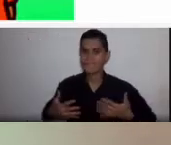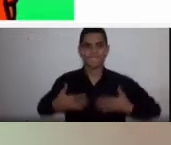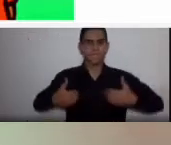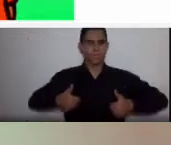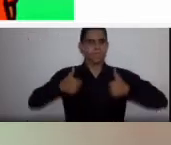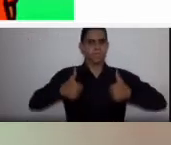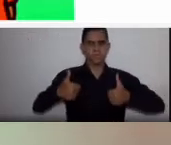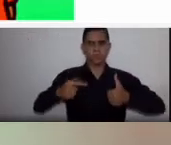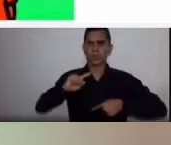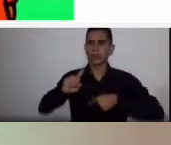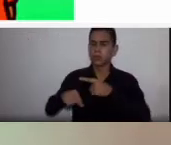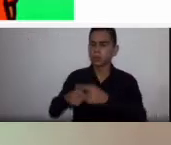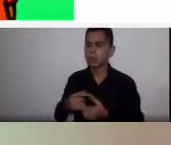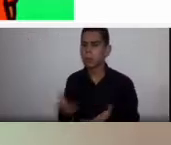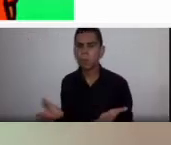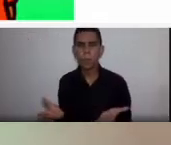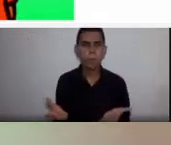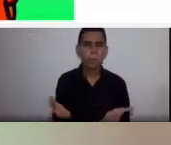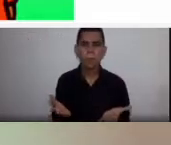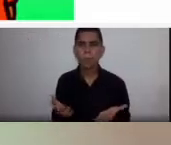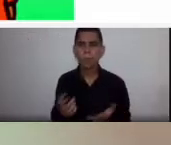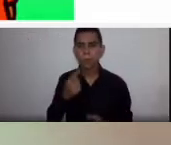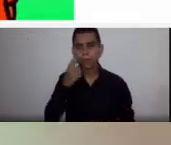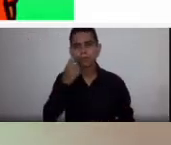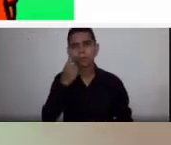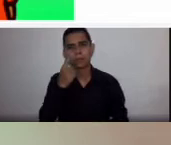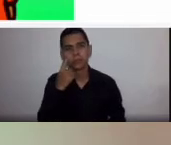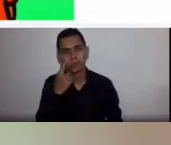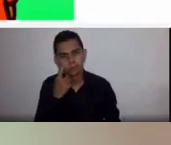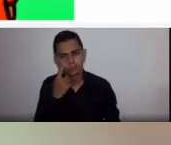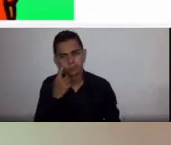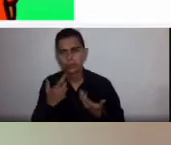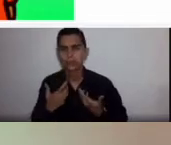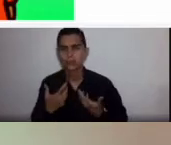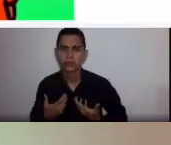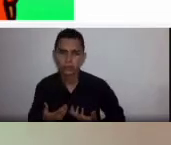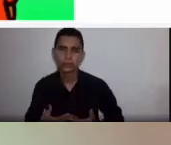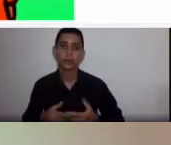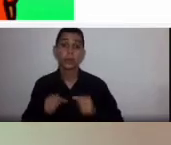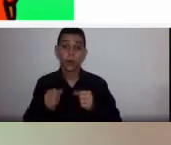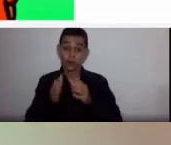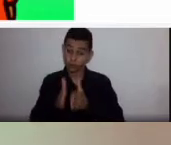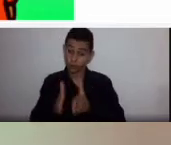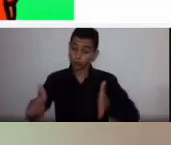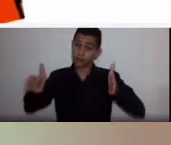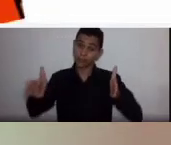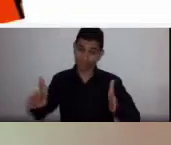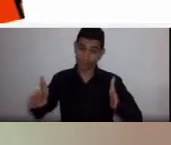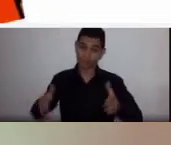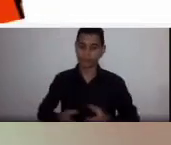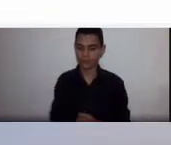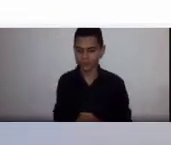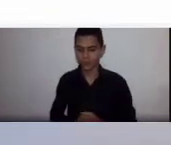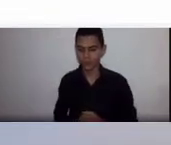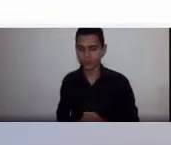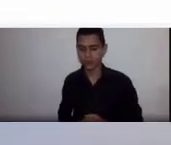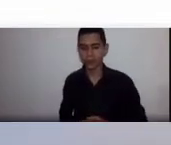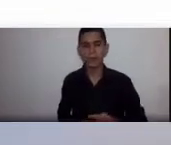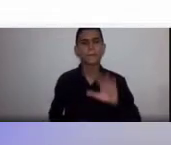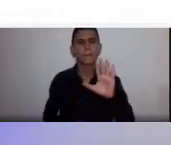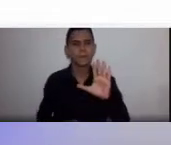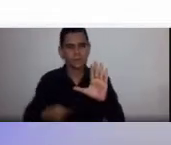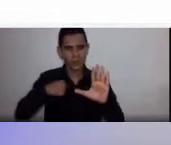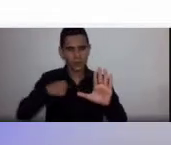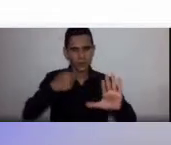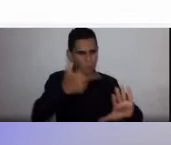transformo uma pessoa que não é anêmica numa pessoa anêmica temporariamente. De maneira que o cálculo que eu utilizo para retirar o